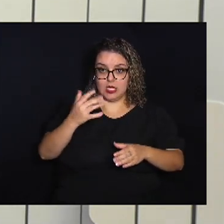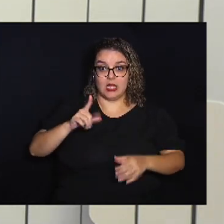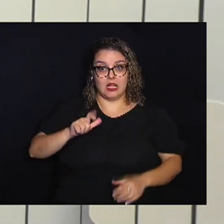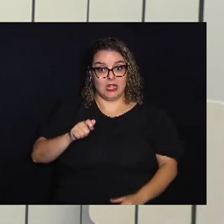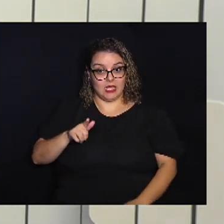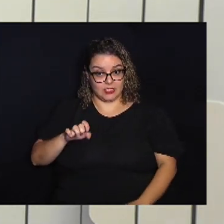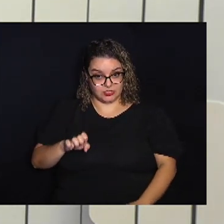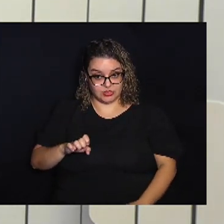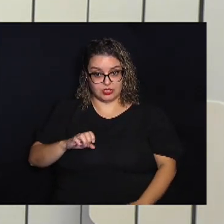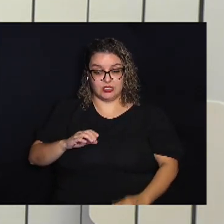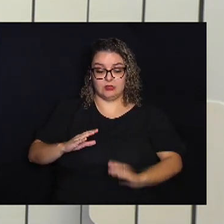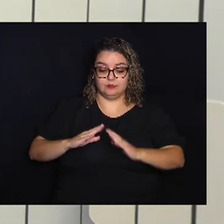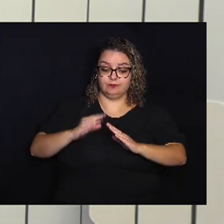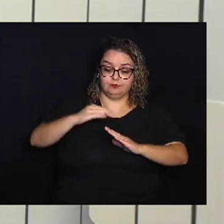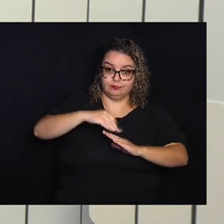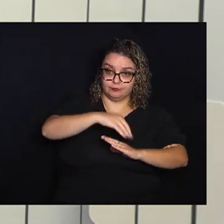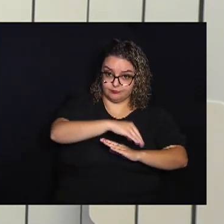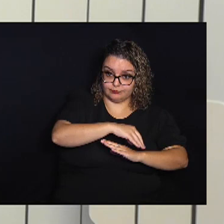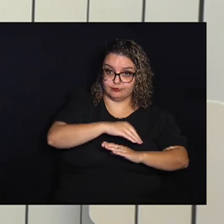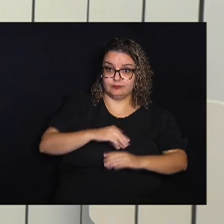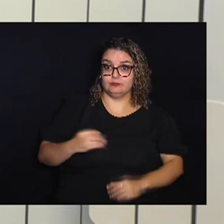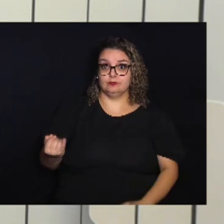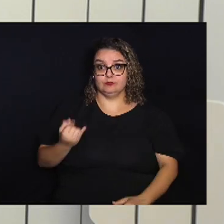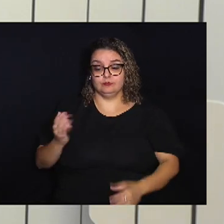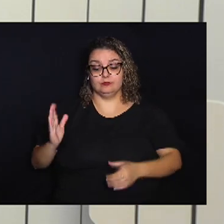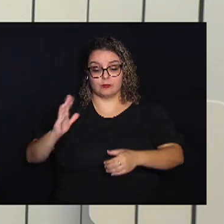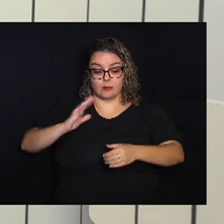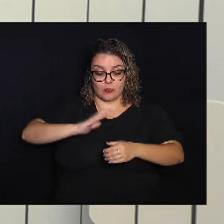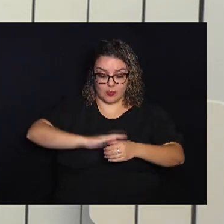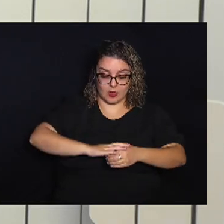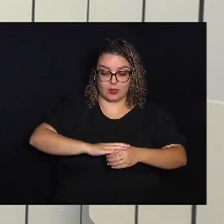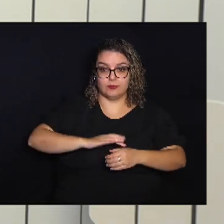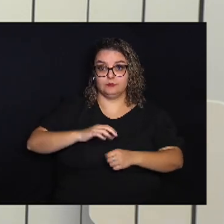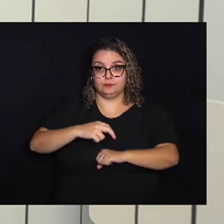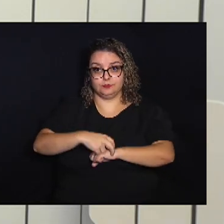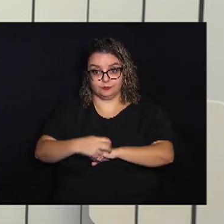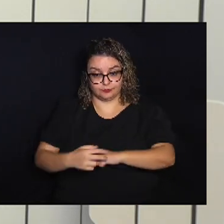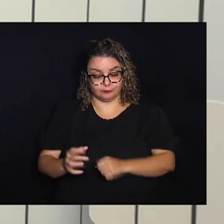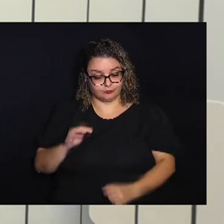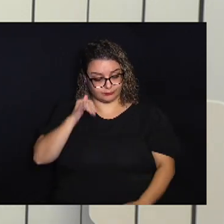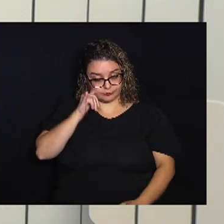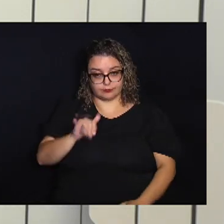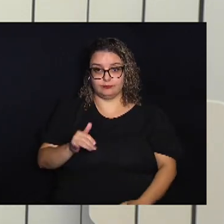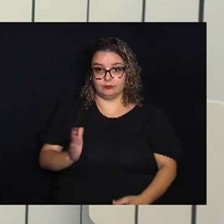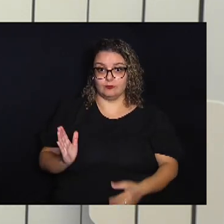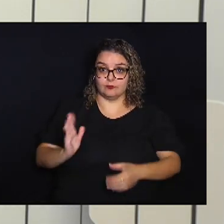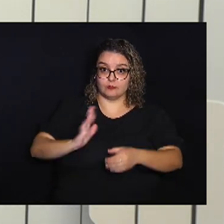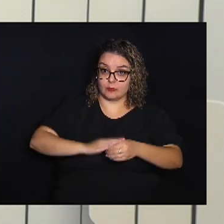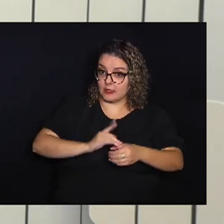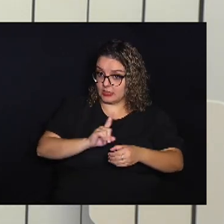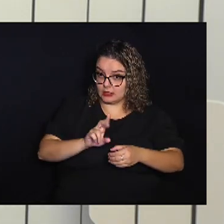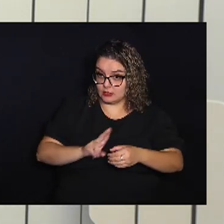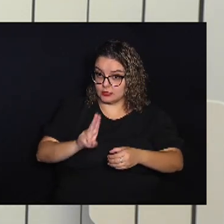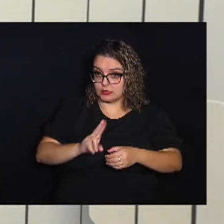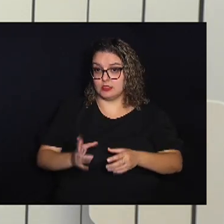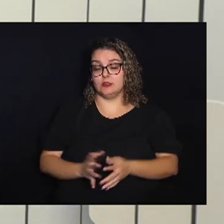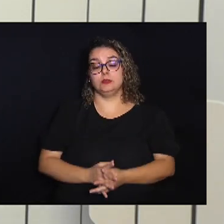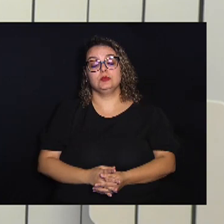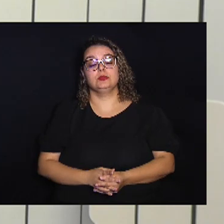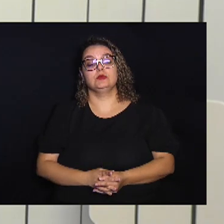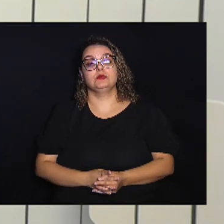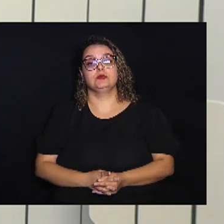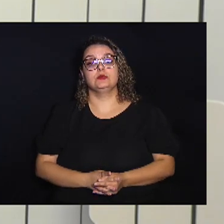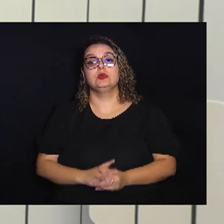calhas É importante vedar a caixa d'água Manter fechados os vasos sanitários inutilizados